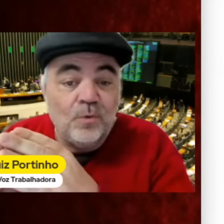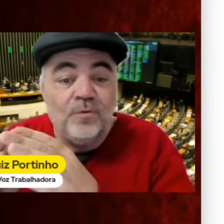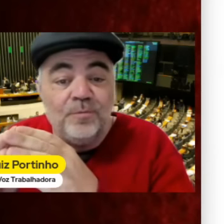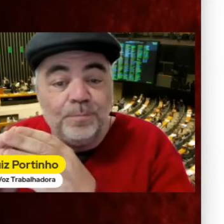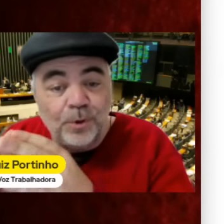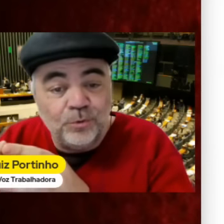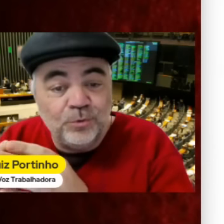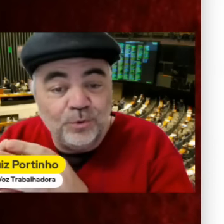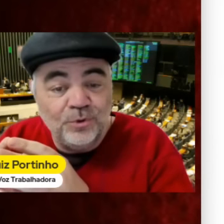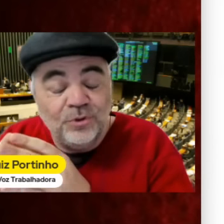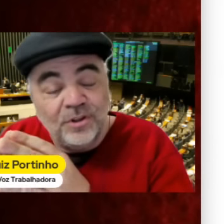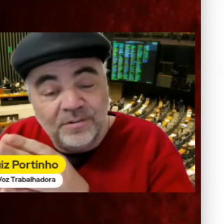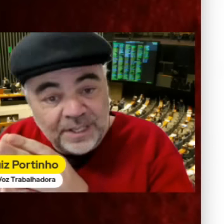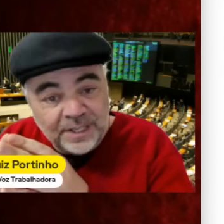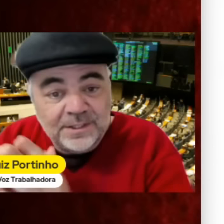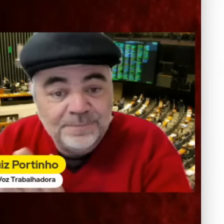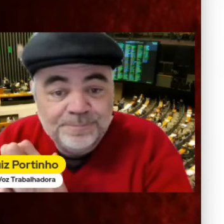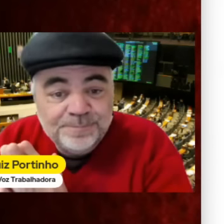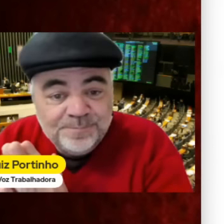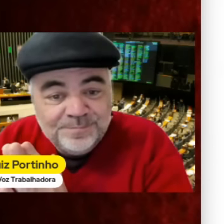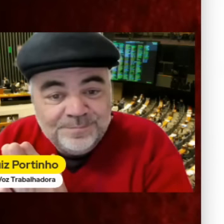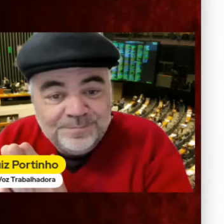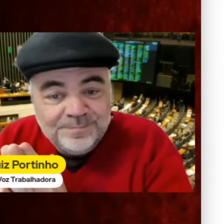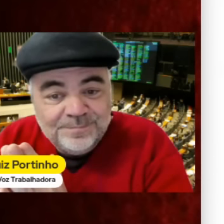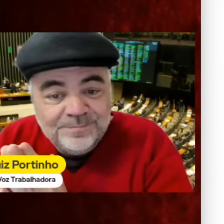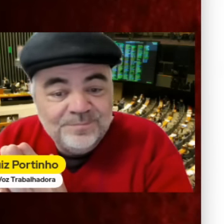5,90.